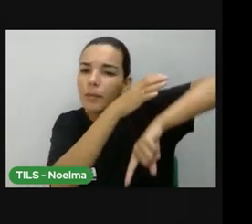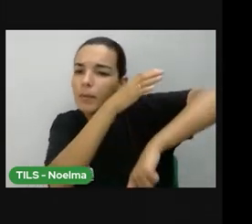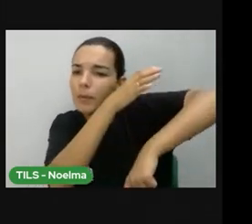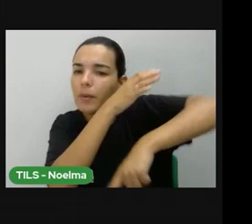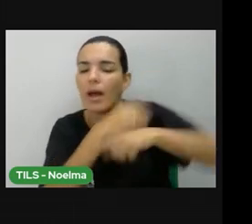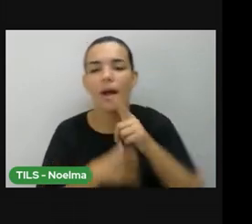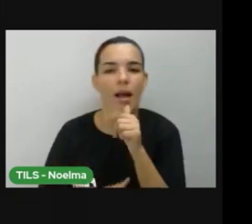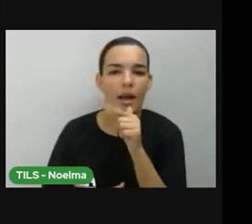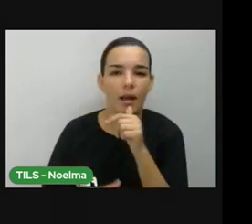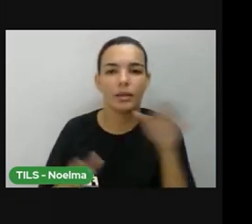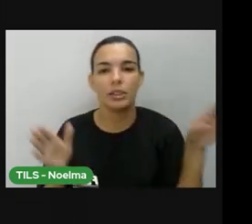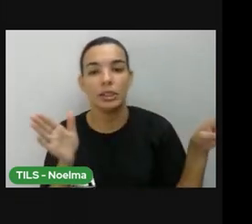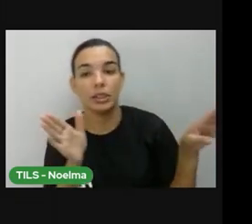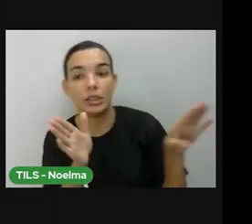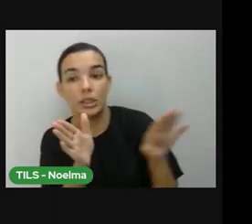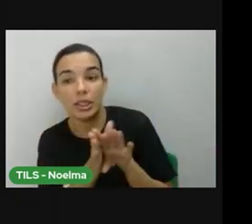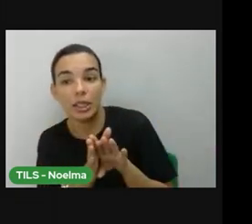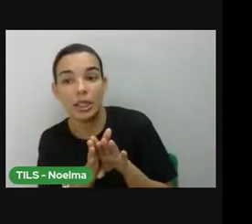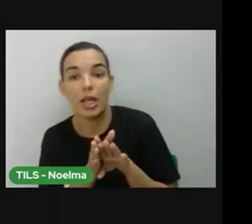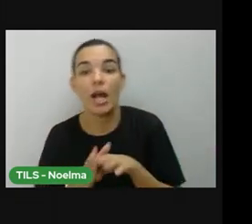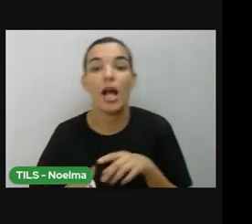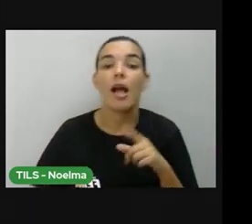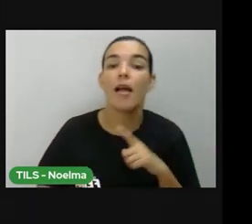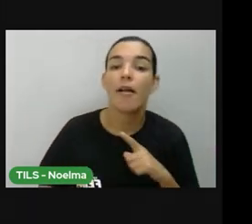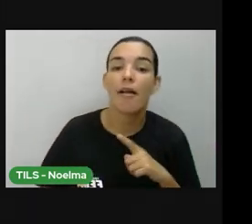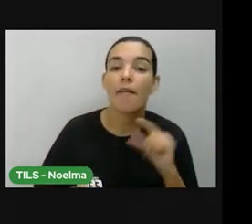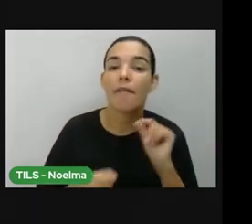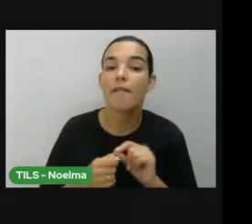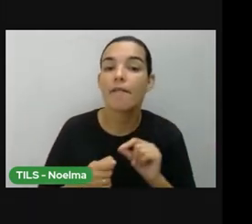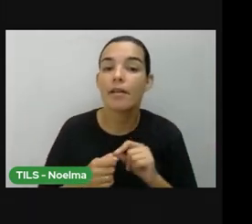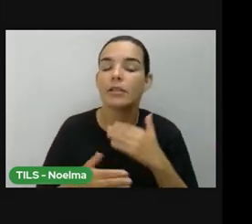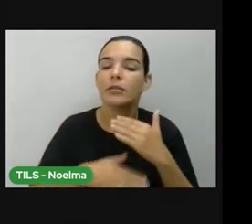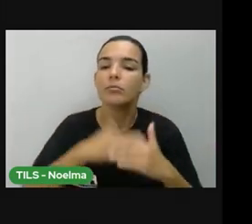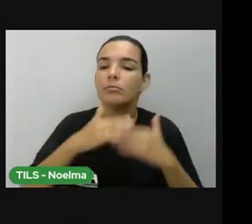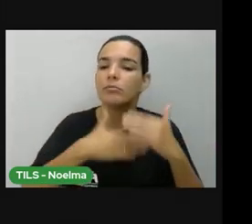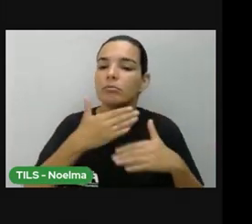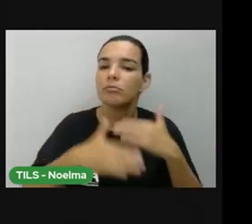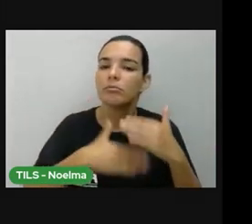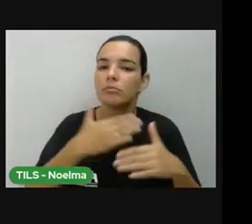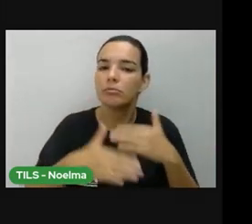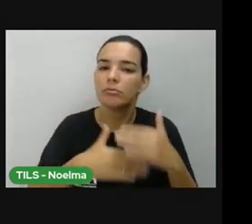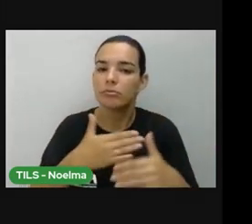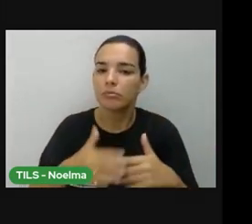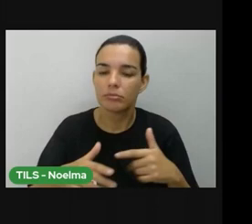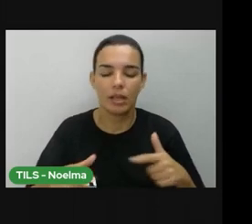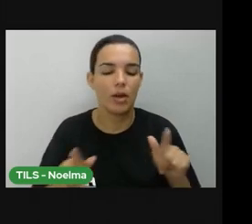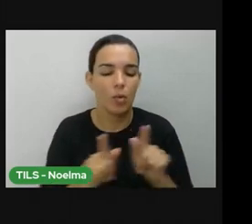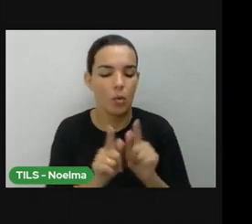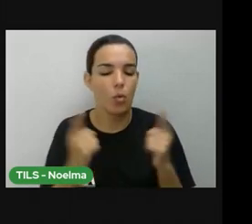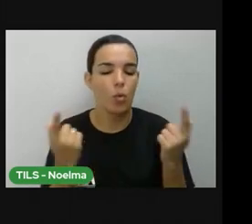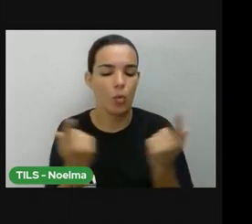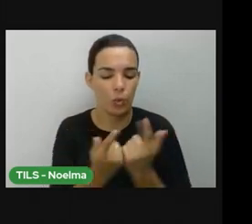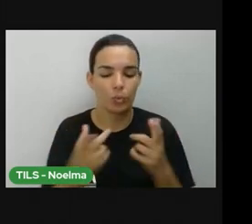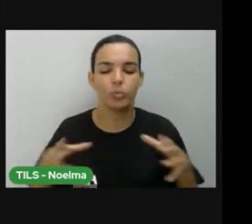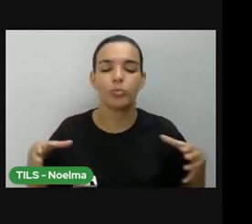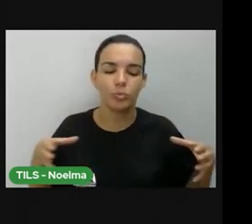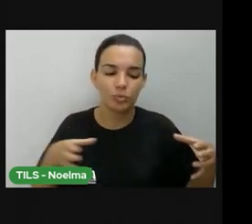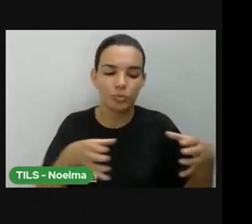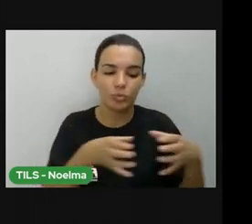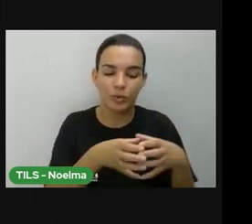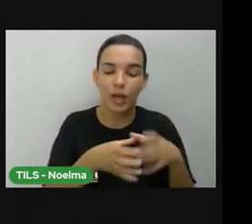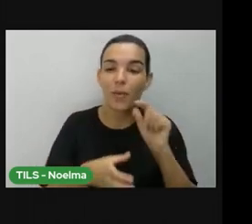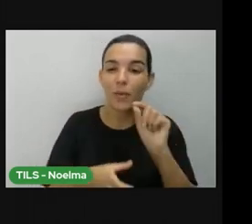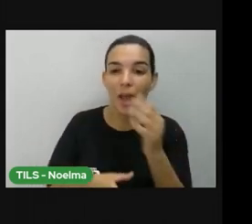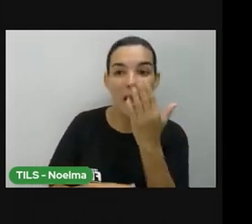do morro, viu que a cisterna tinha uma boa vazão, a gente começou a trabalhar, fazer horta comunitária, lá em casa, e essa horta,